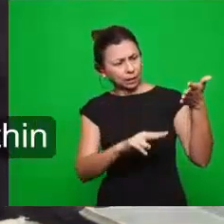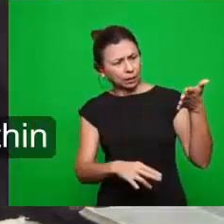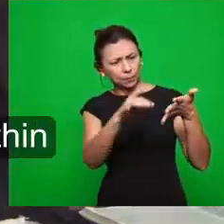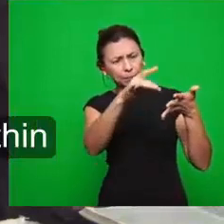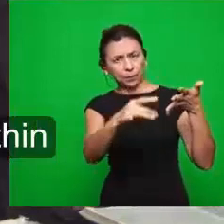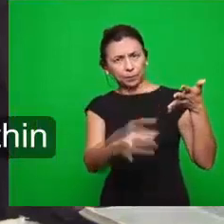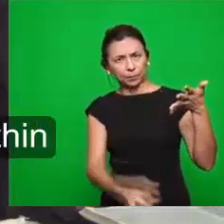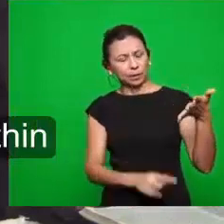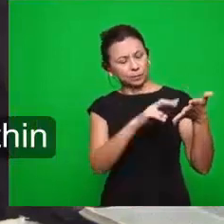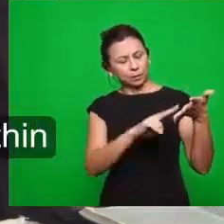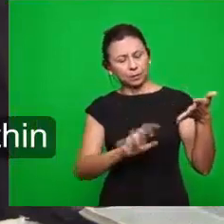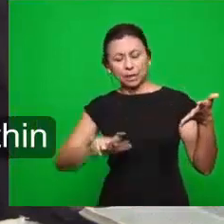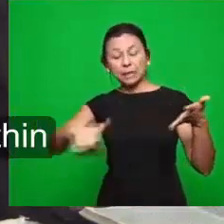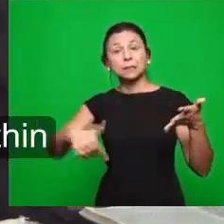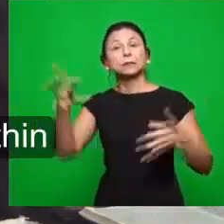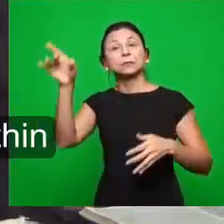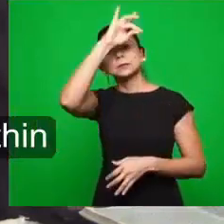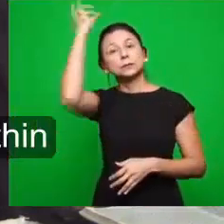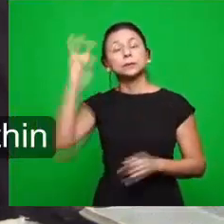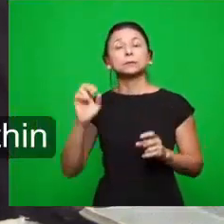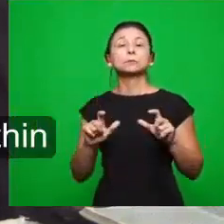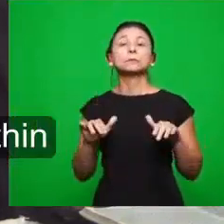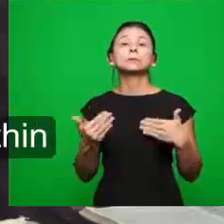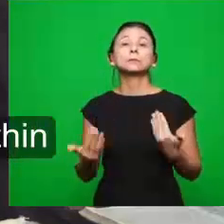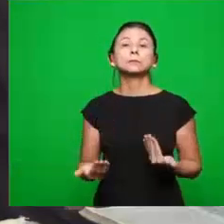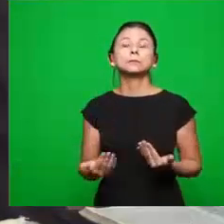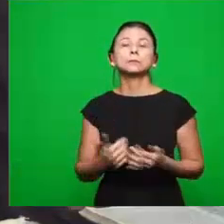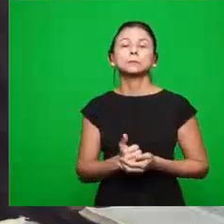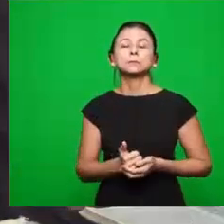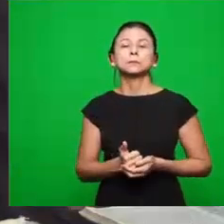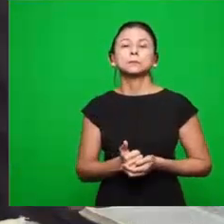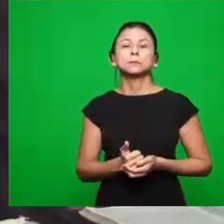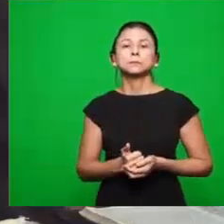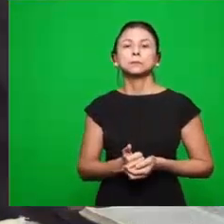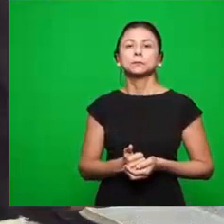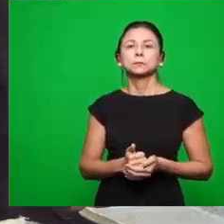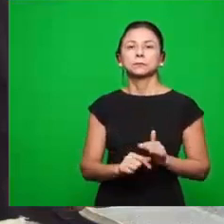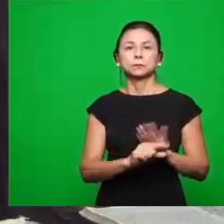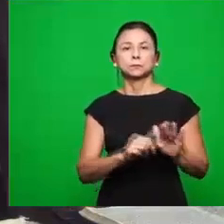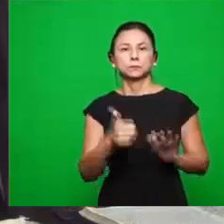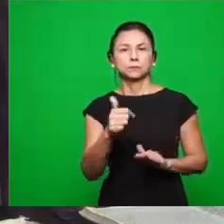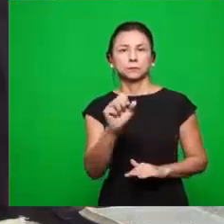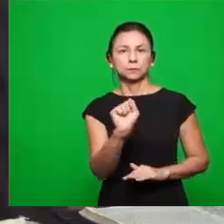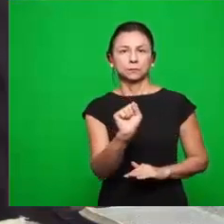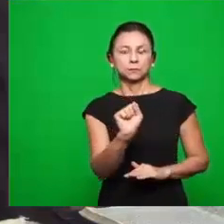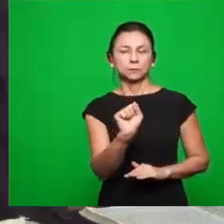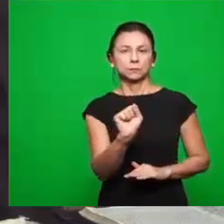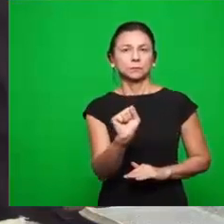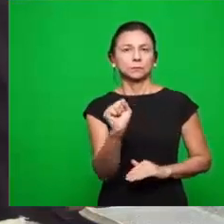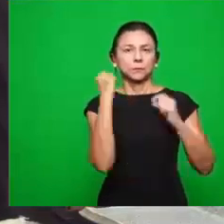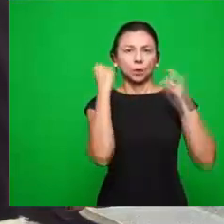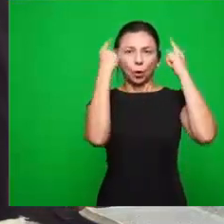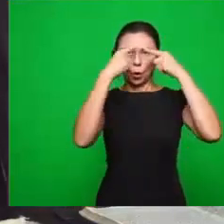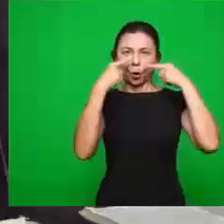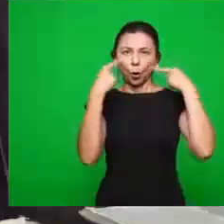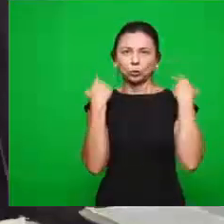onde está a operação do Espírito do Senhor. Então, aqui, que, dentro da Palavra do Senhor, no versículo 18, fala, Olhos